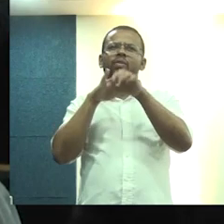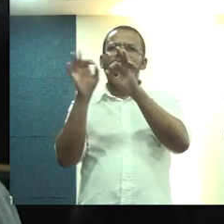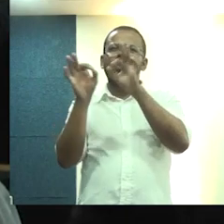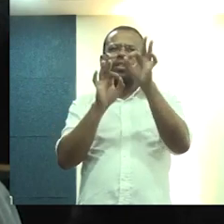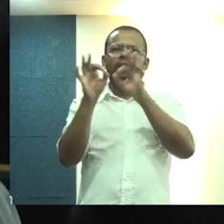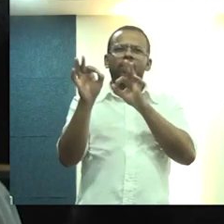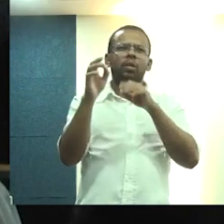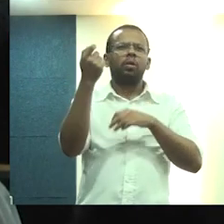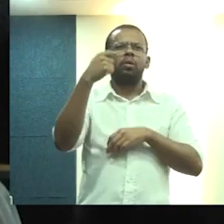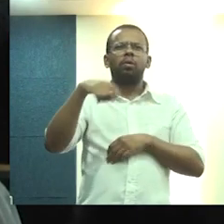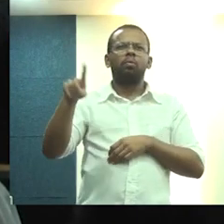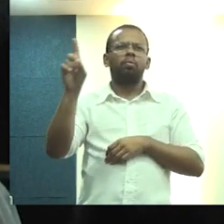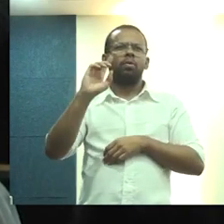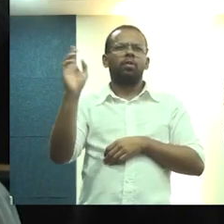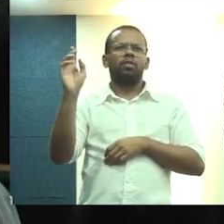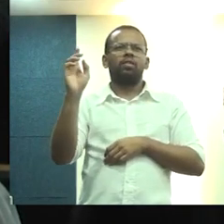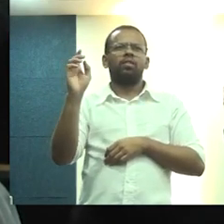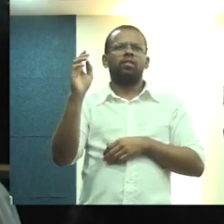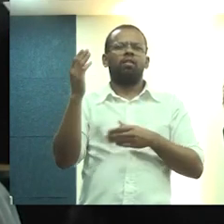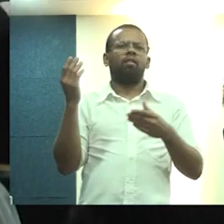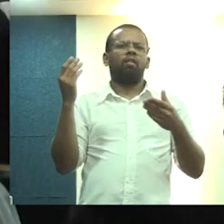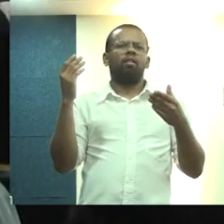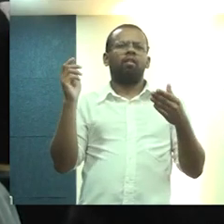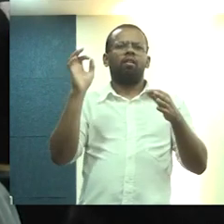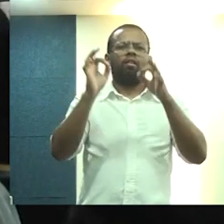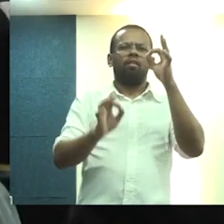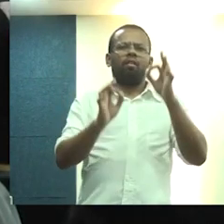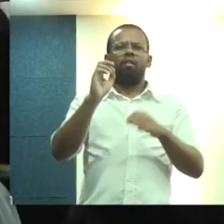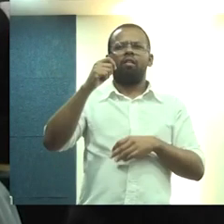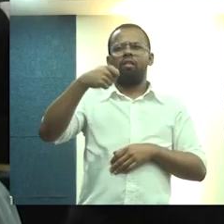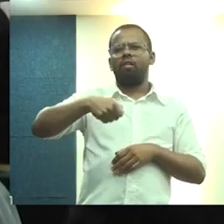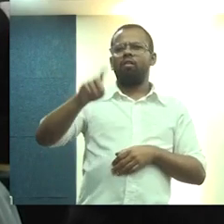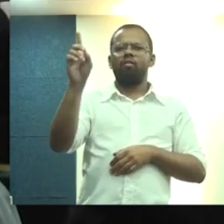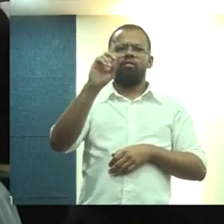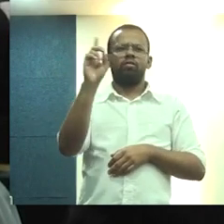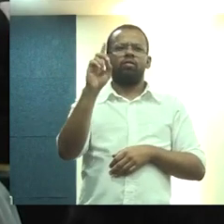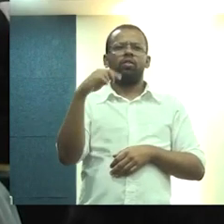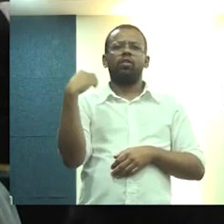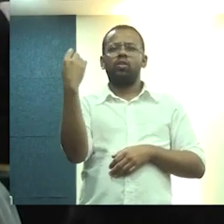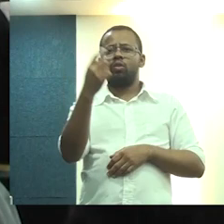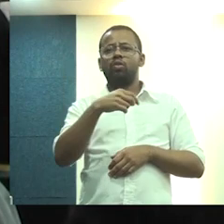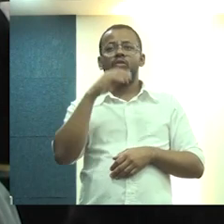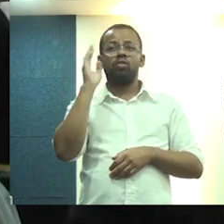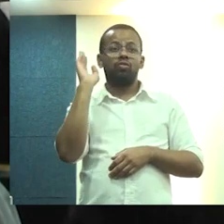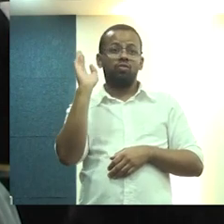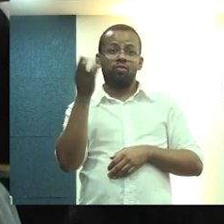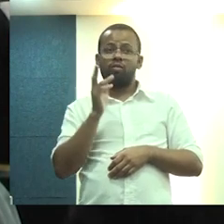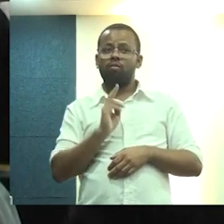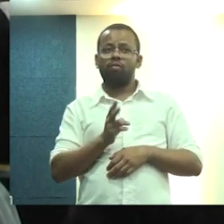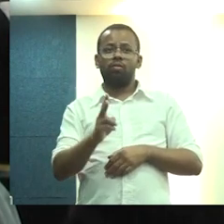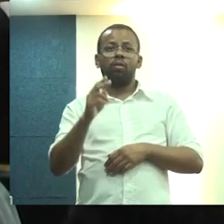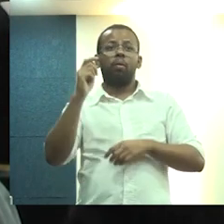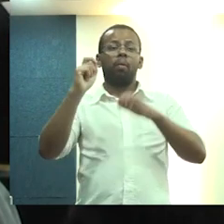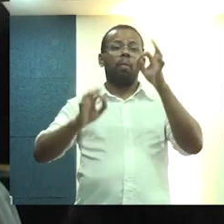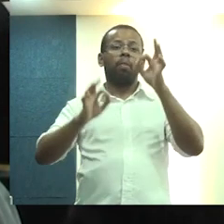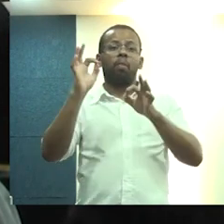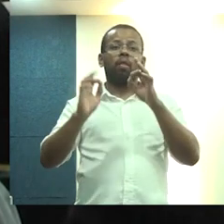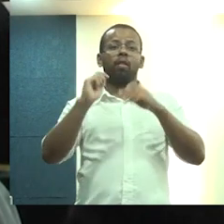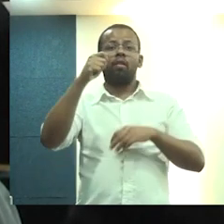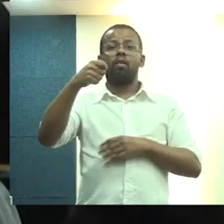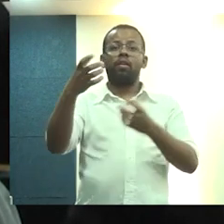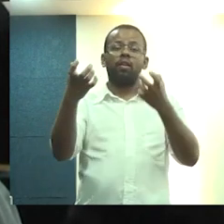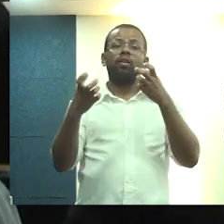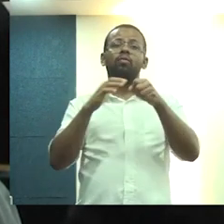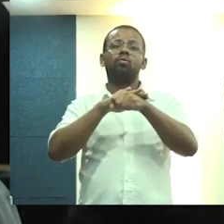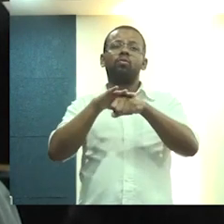resolve. Não precisa processar. A gente não quer brigar na justiça. A gente já está brigando. Mas a gente quer resolver